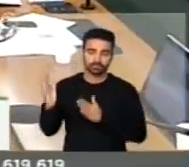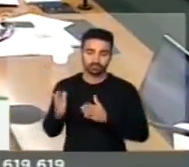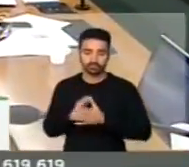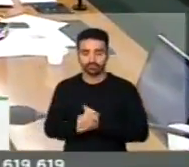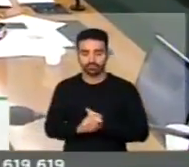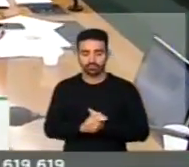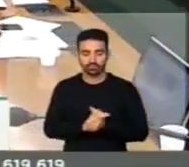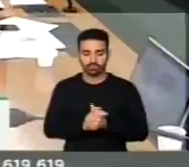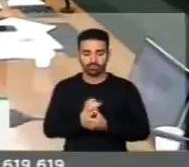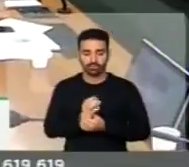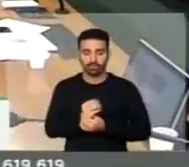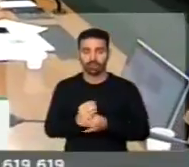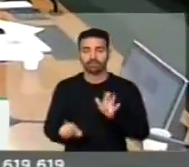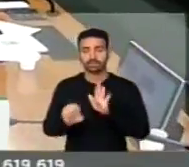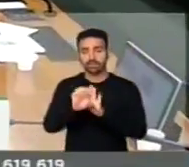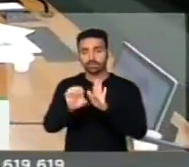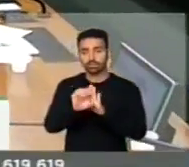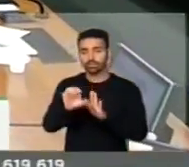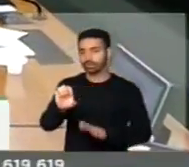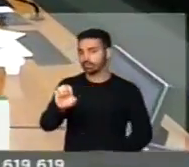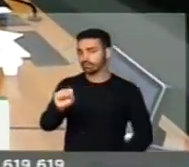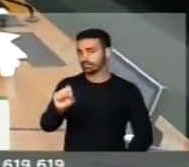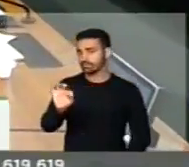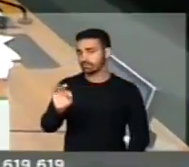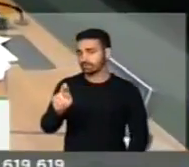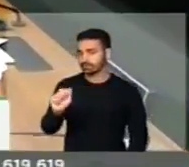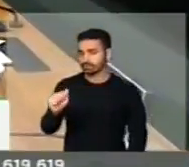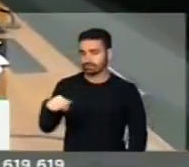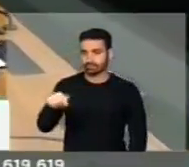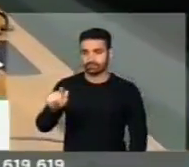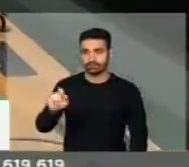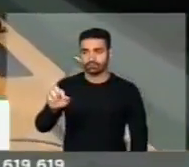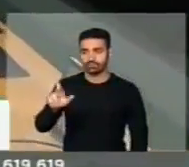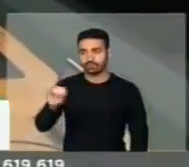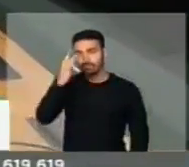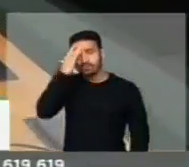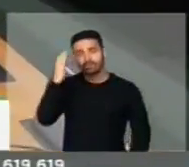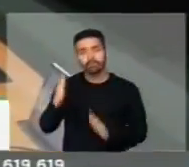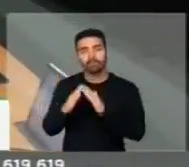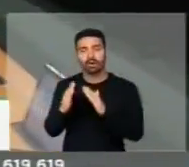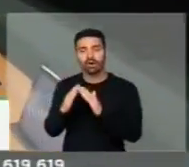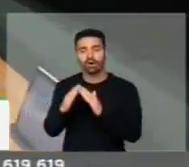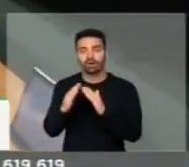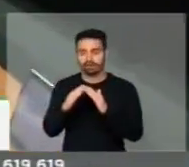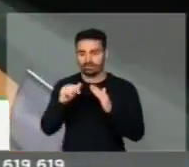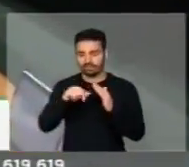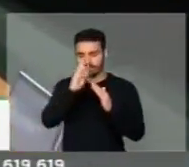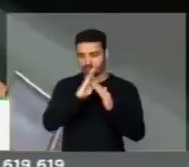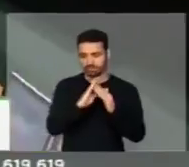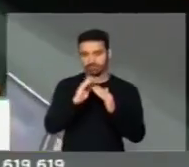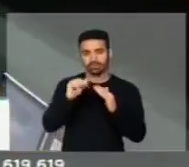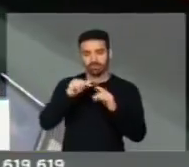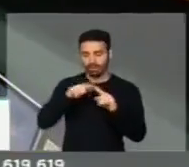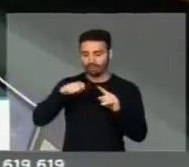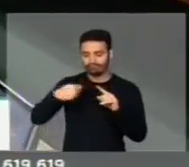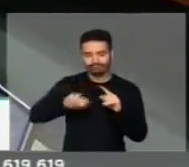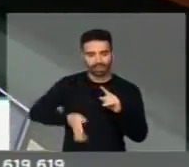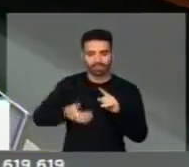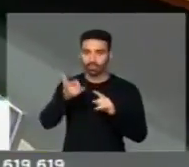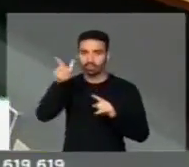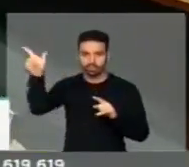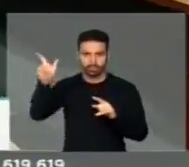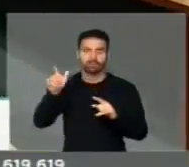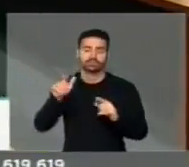Falando um pouco do Estatuto do Estrangeiro, nós temos aqui algumas questões a serem atualizadas. É um estatuto muito